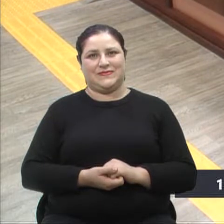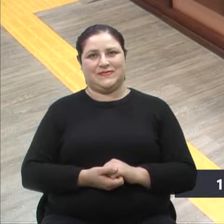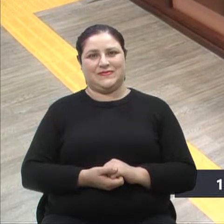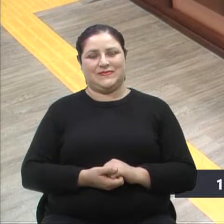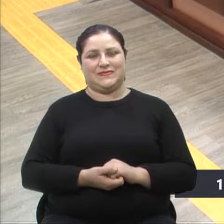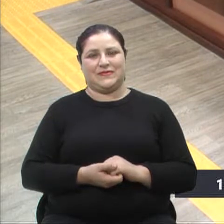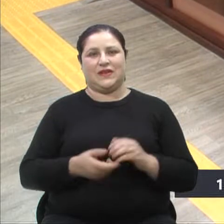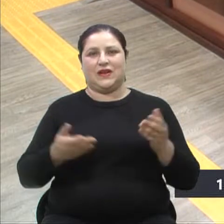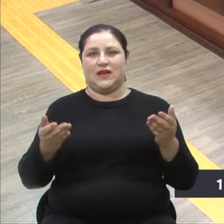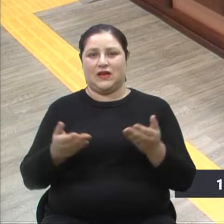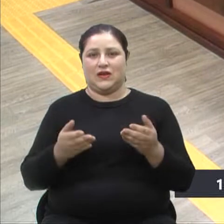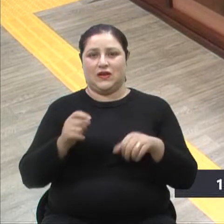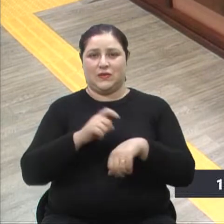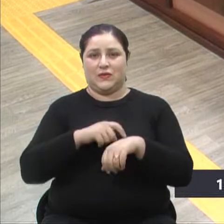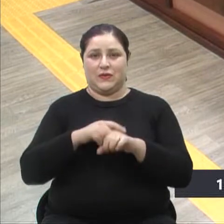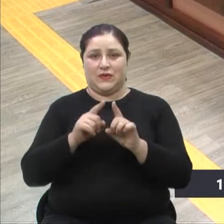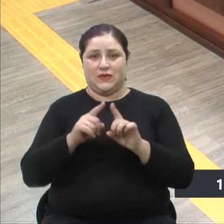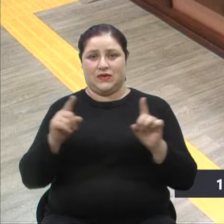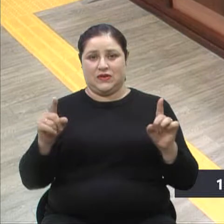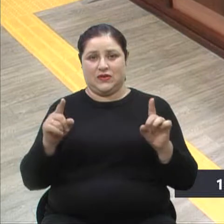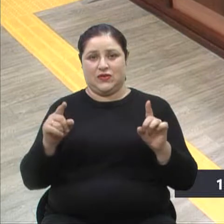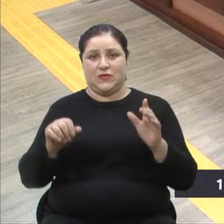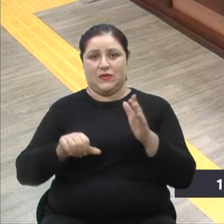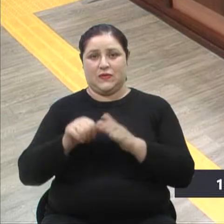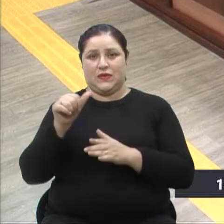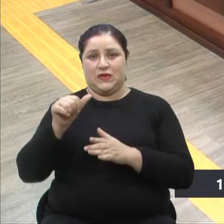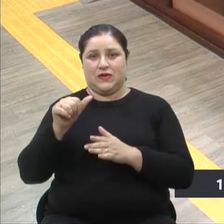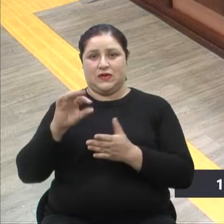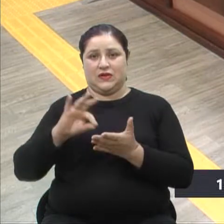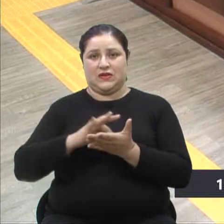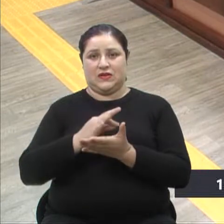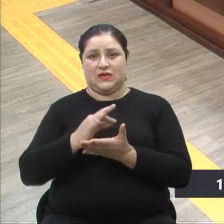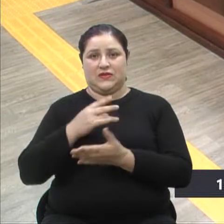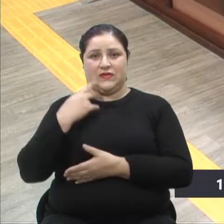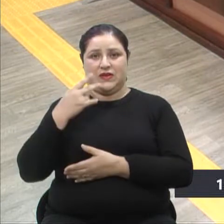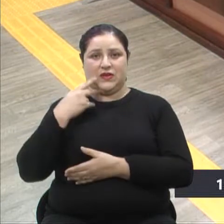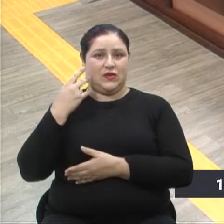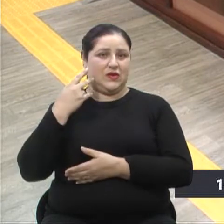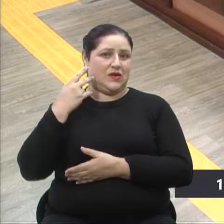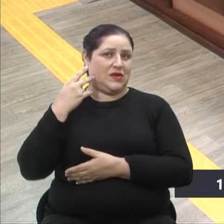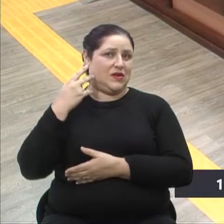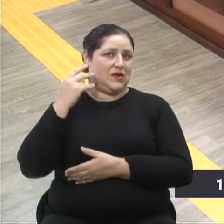Passemos ao grande expediente. Primeiro vereador, vereador Cadore.